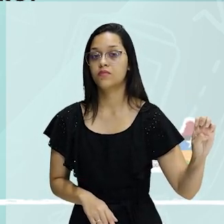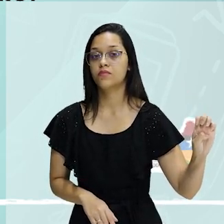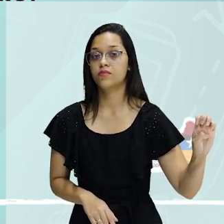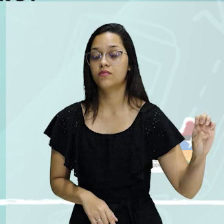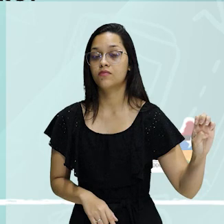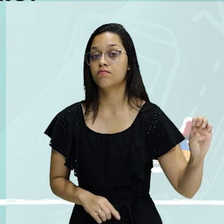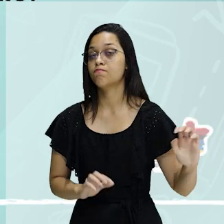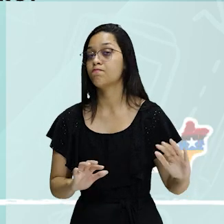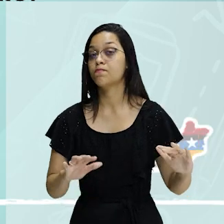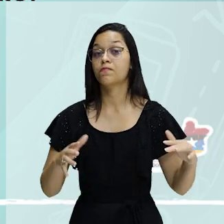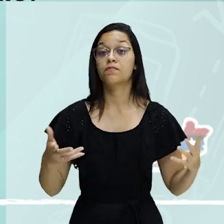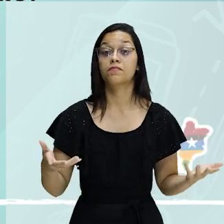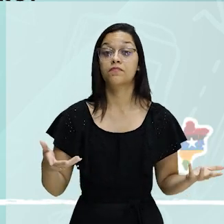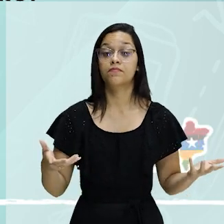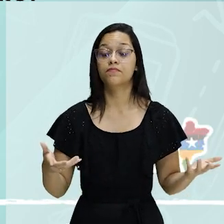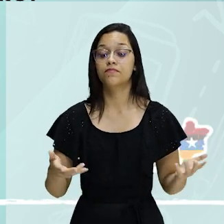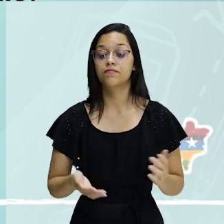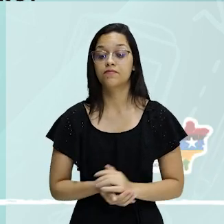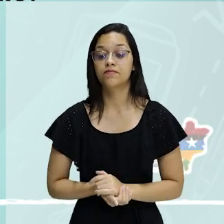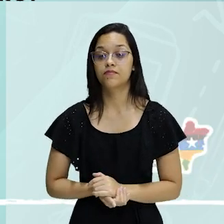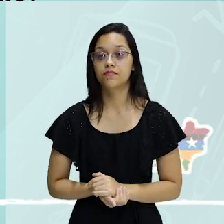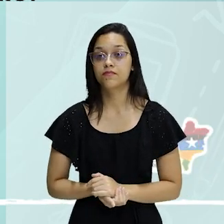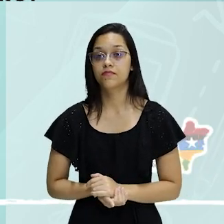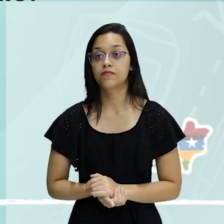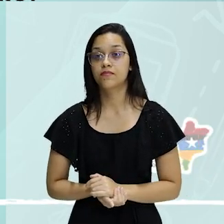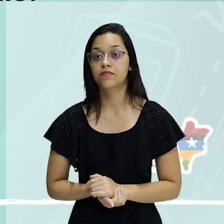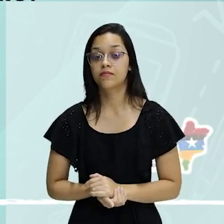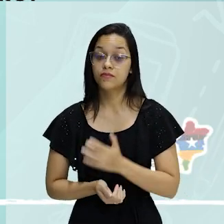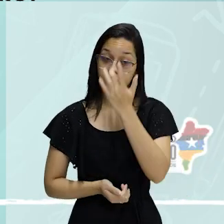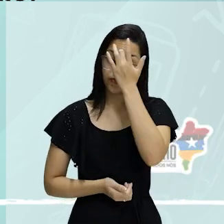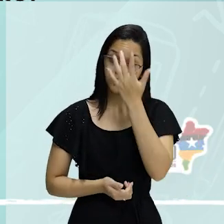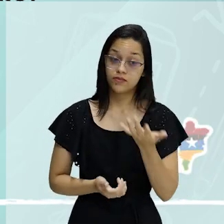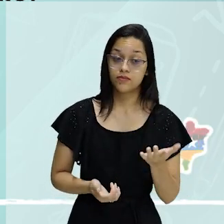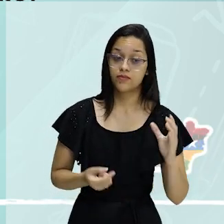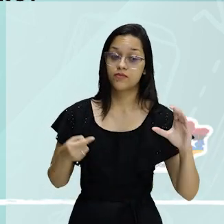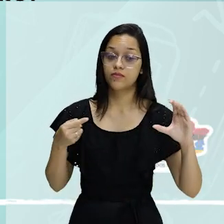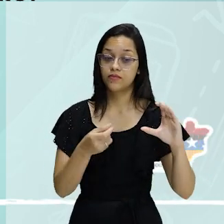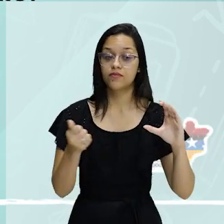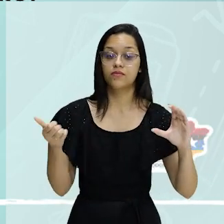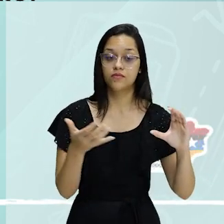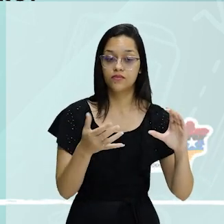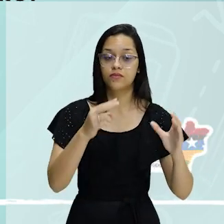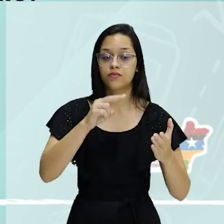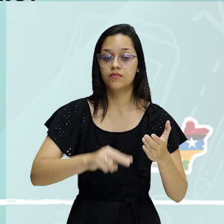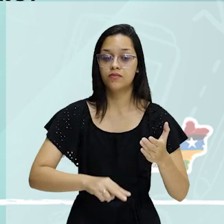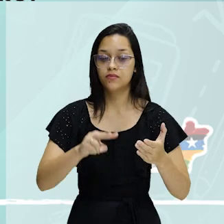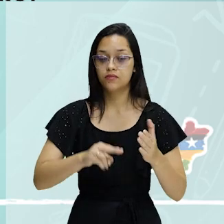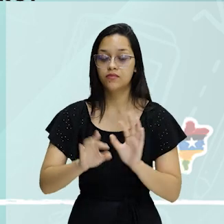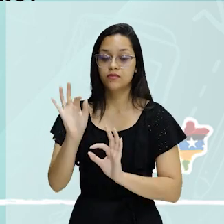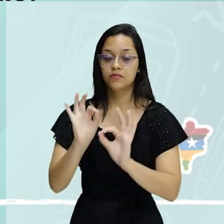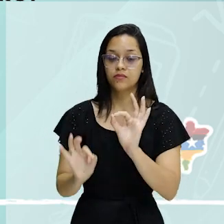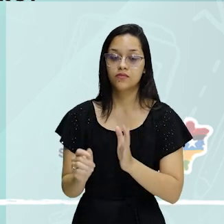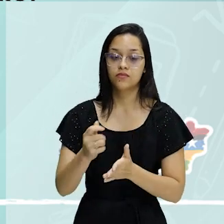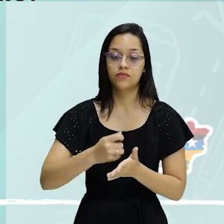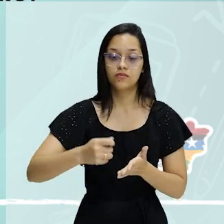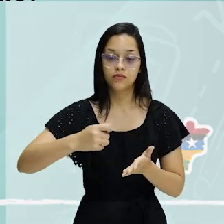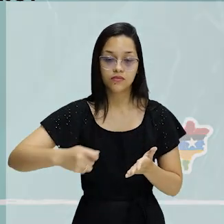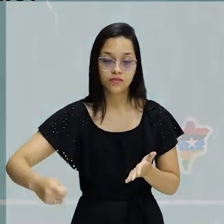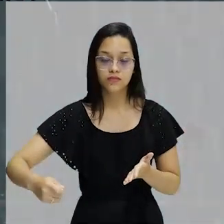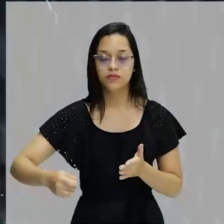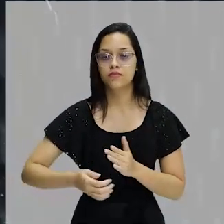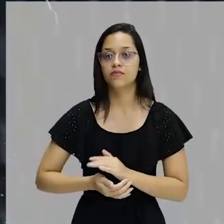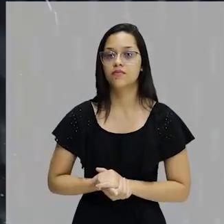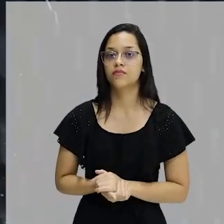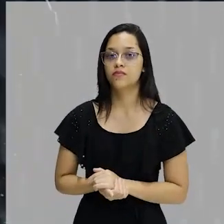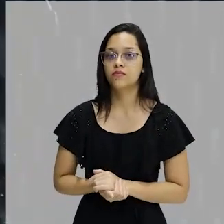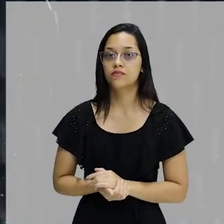ou modelo de leitura baseado nas informações da superfície do texto. Fácil demais, né, gente? Novo modo de leitura e de organização da